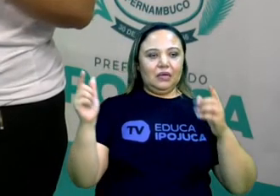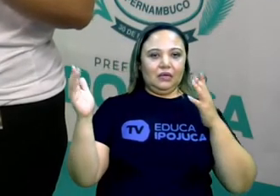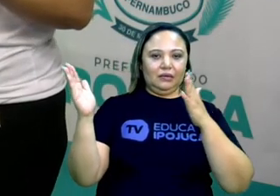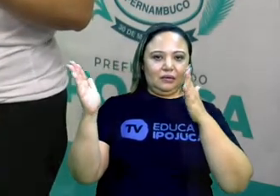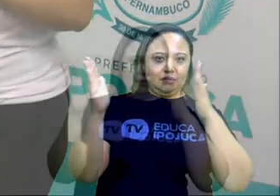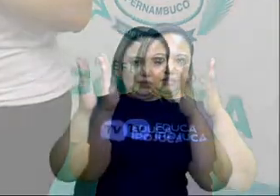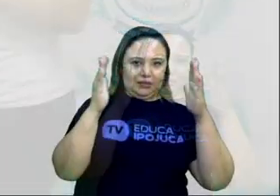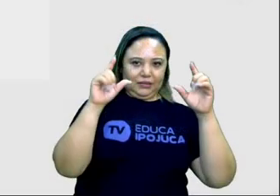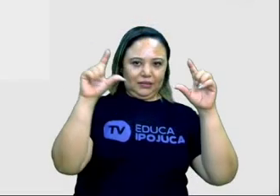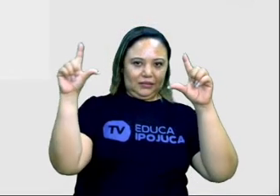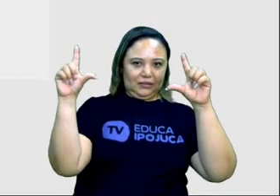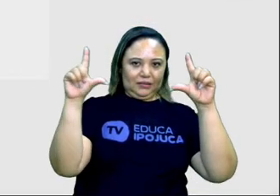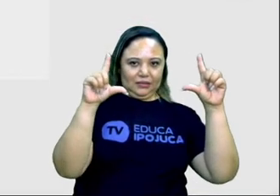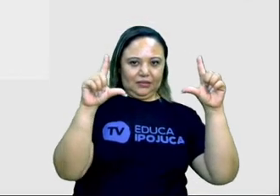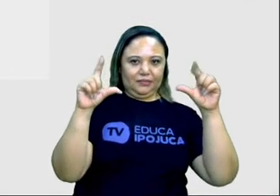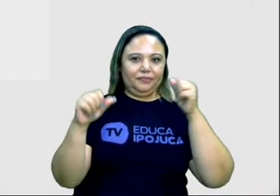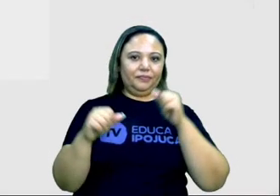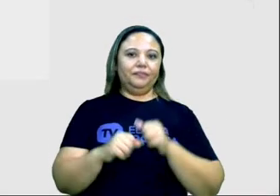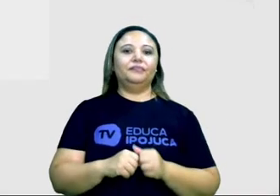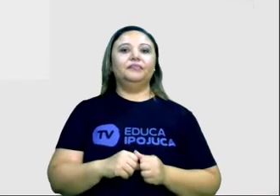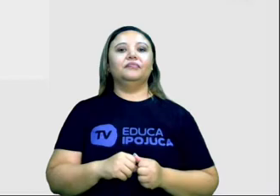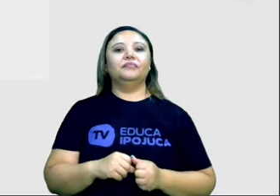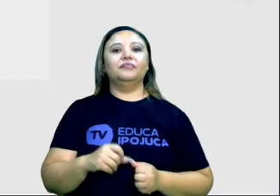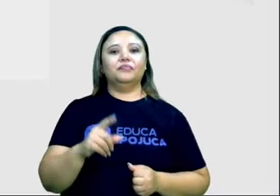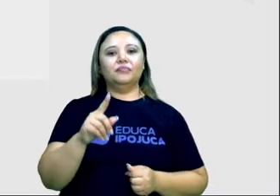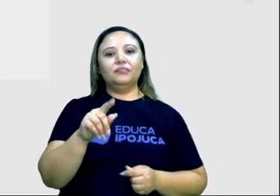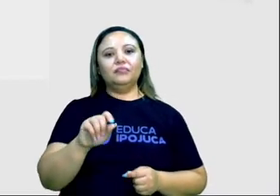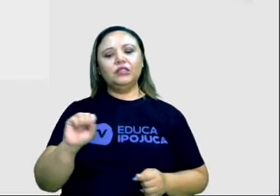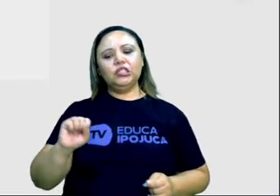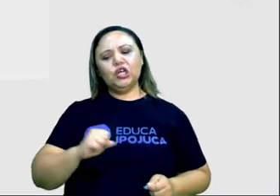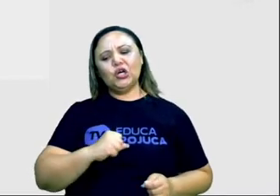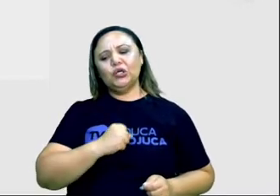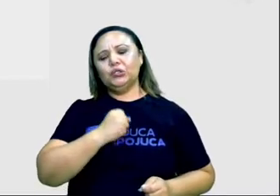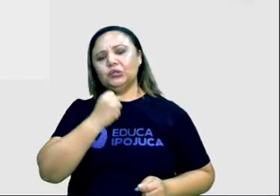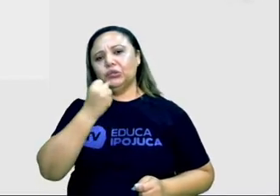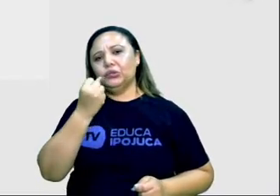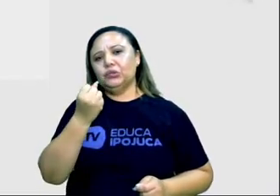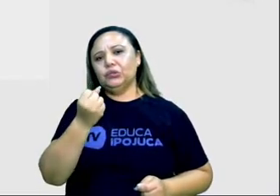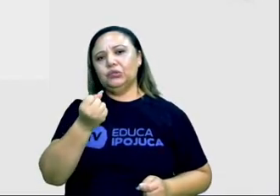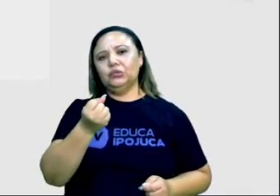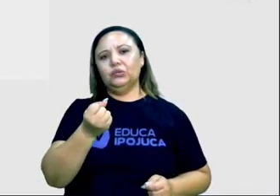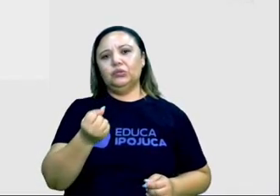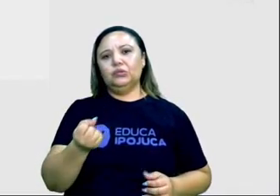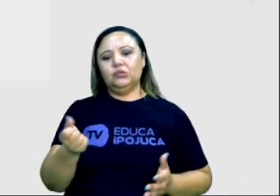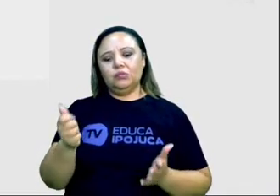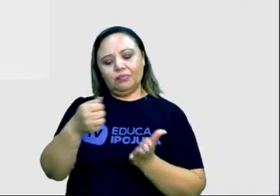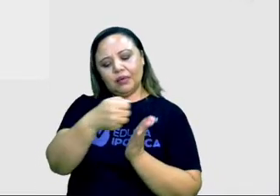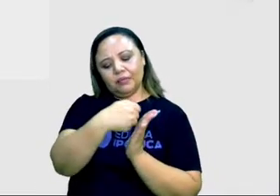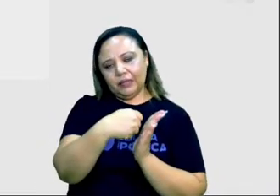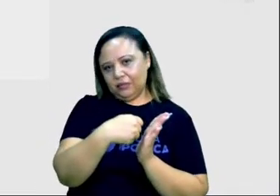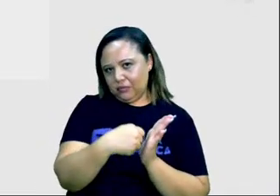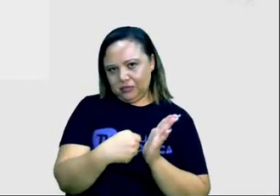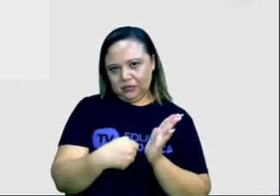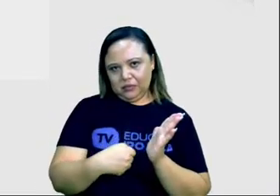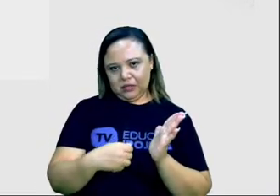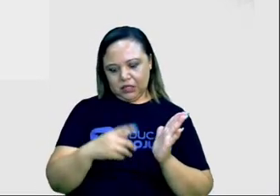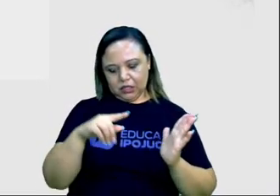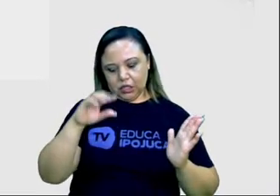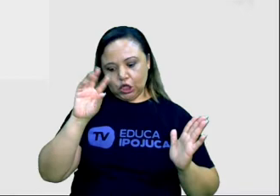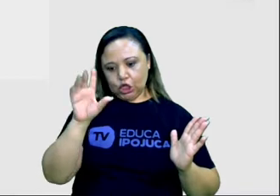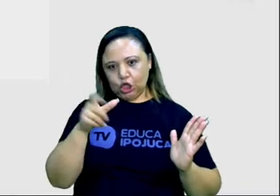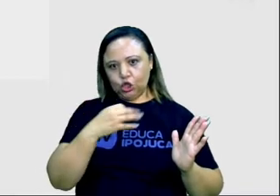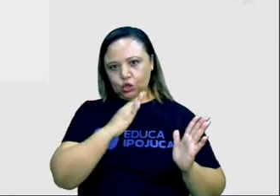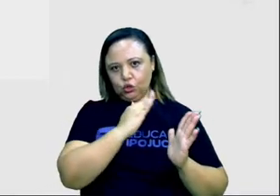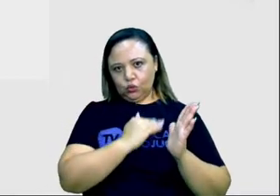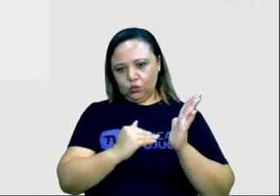Observe essa chave. Coloque todo o seu ódio no papel. Provavelmente a gente